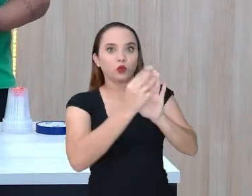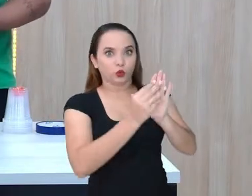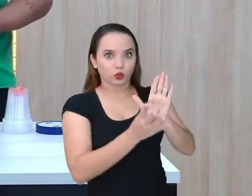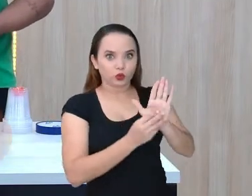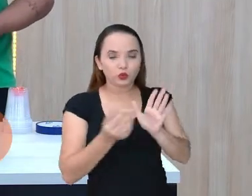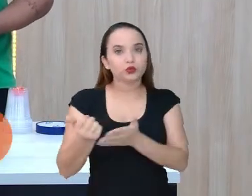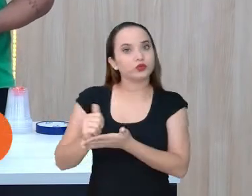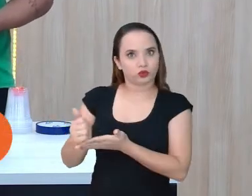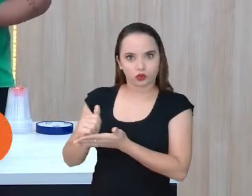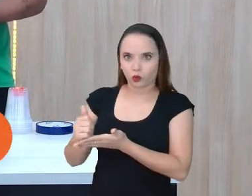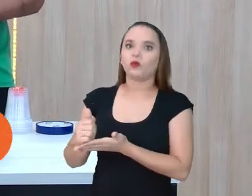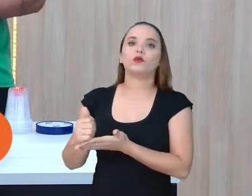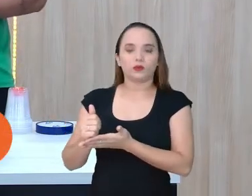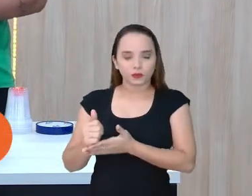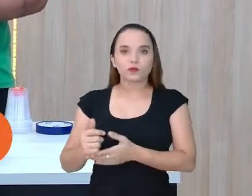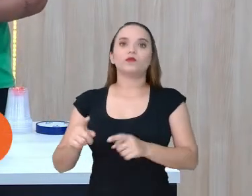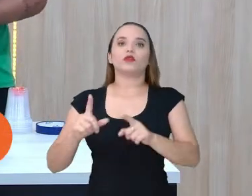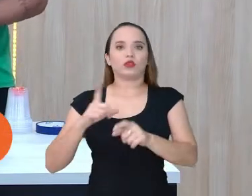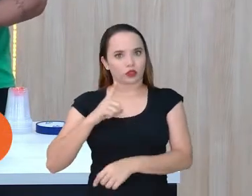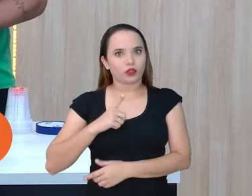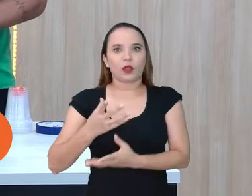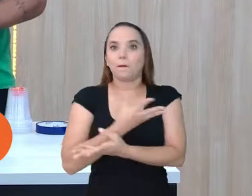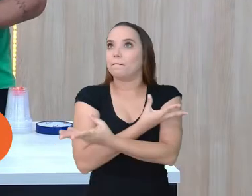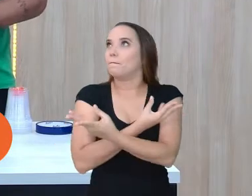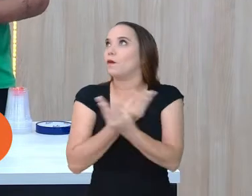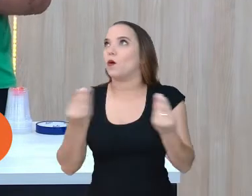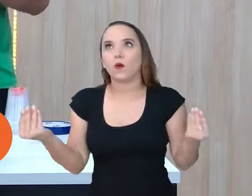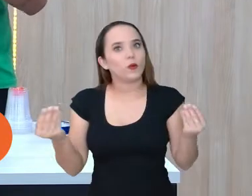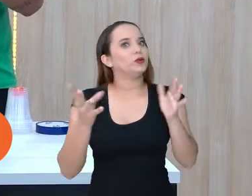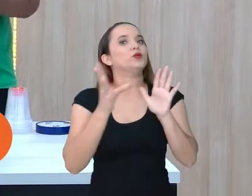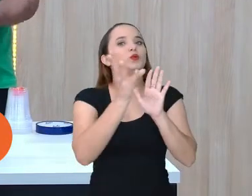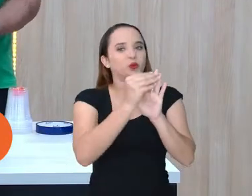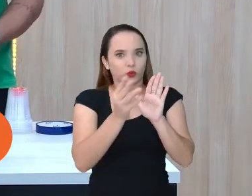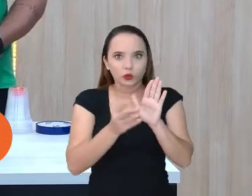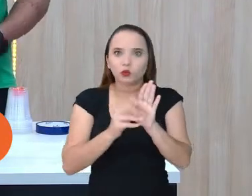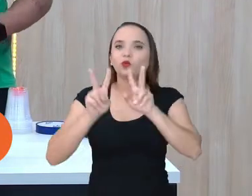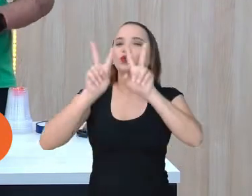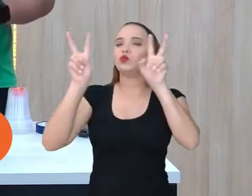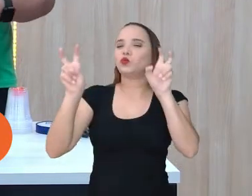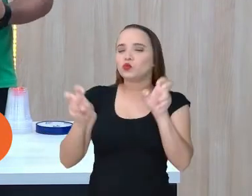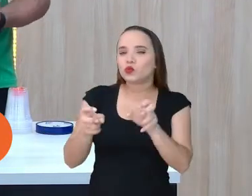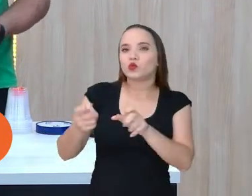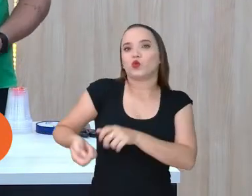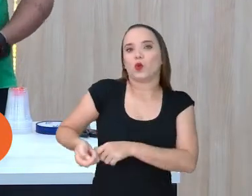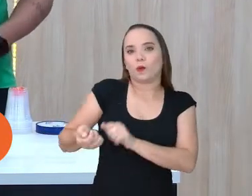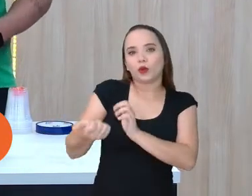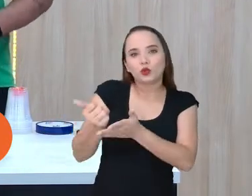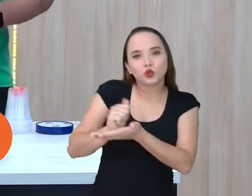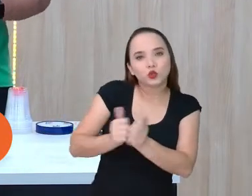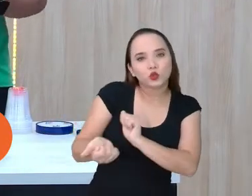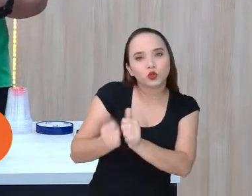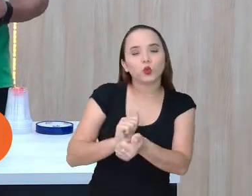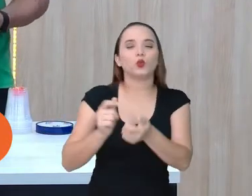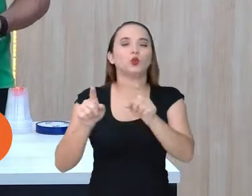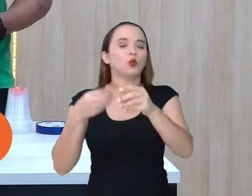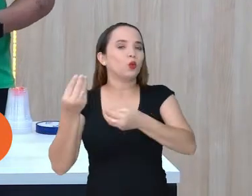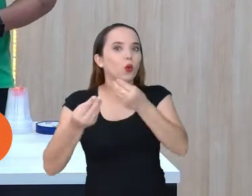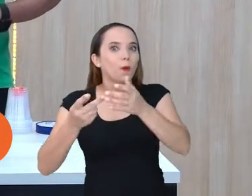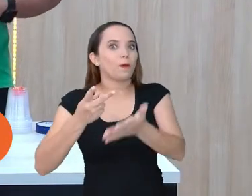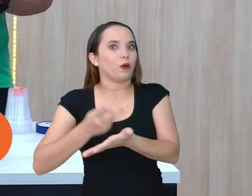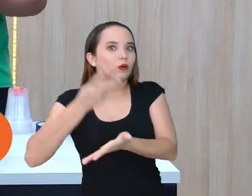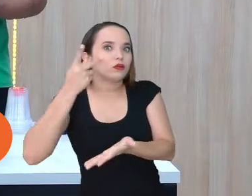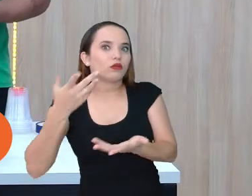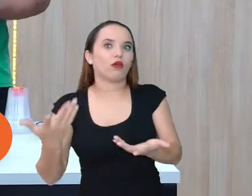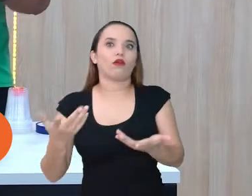dos jogos. Então, tem muito conteúdo para vocês verem lá sobre o que é o jogo, como é que ele funciona, as classificações.